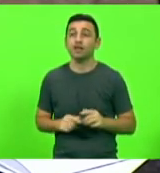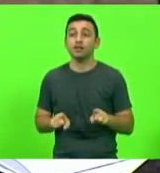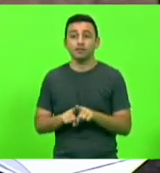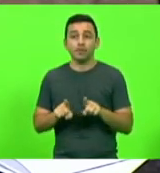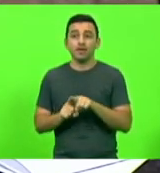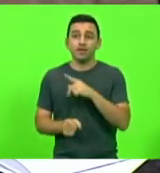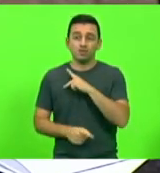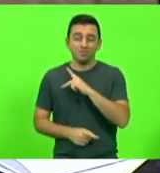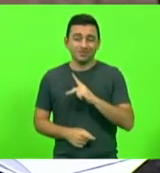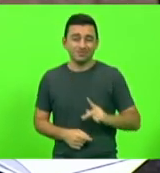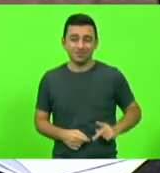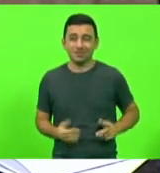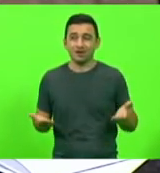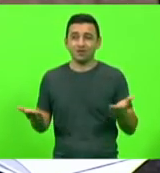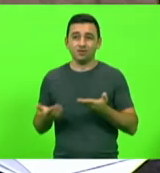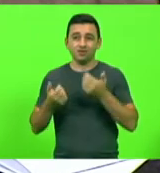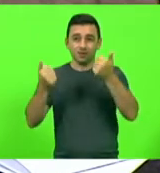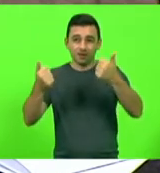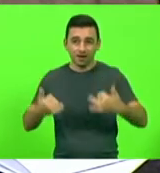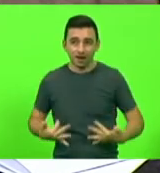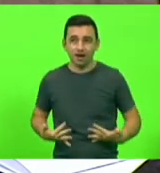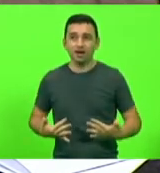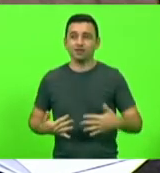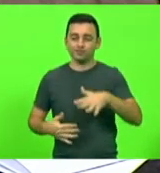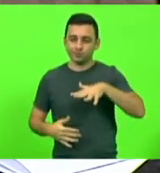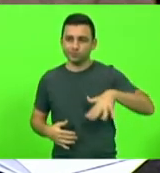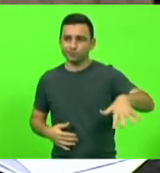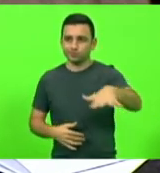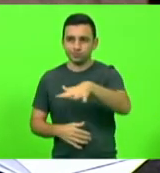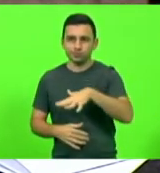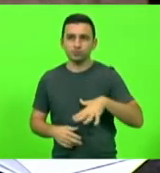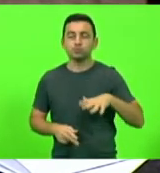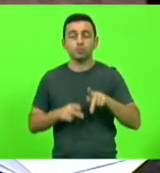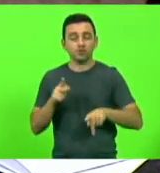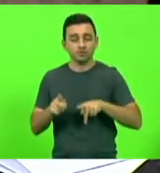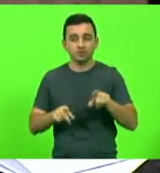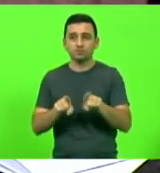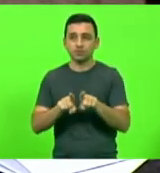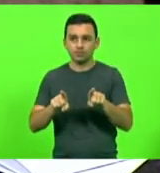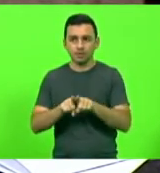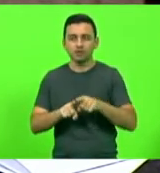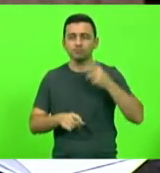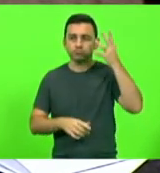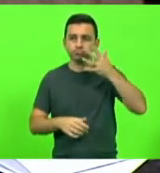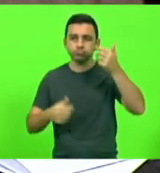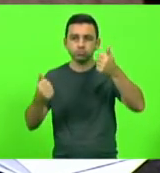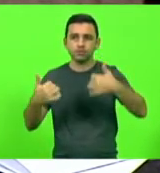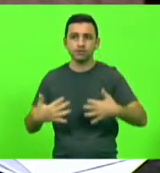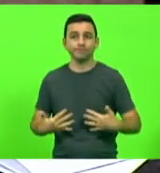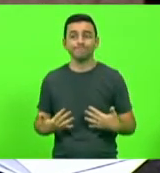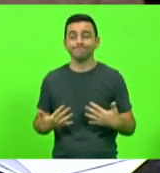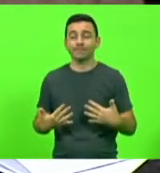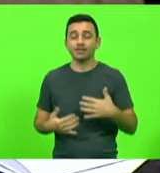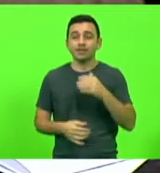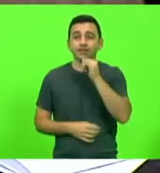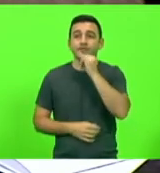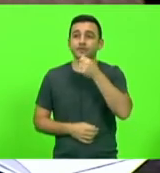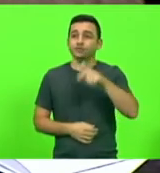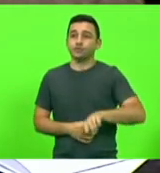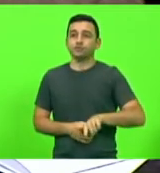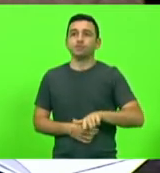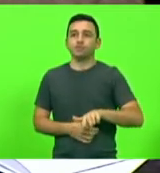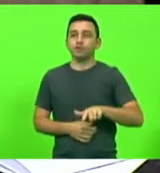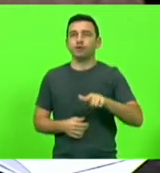sim me direciono a essa mesa, a esse plenário, a todos os catarinenses contra, infelizmente, mais uma